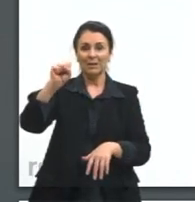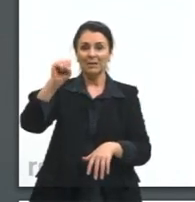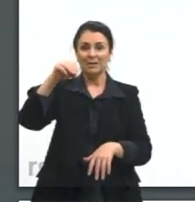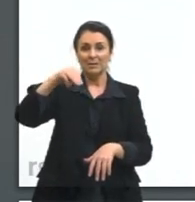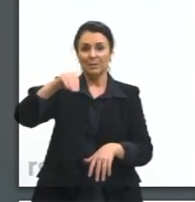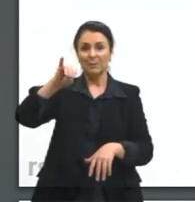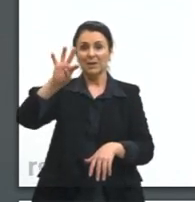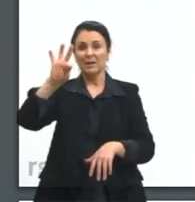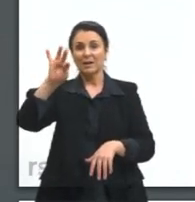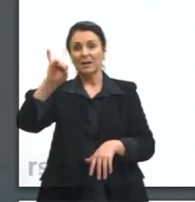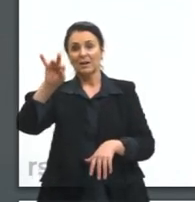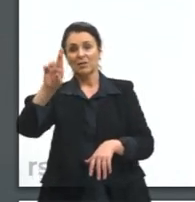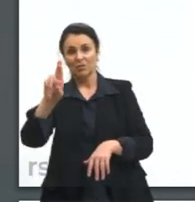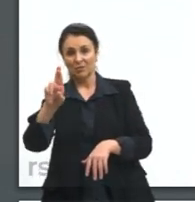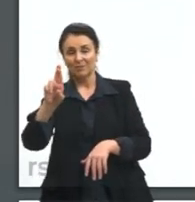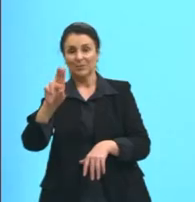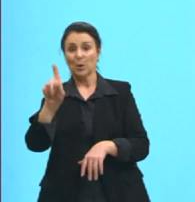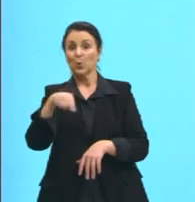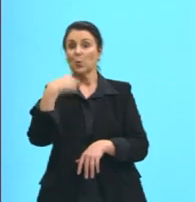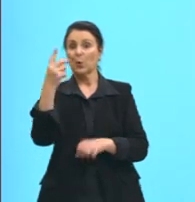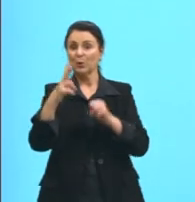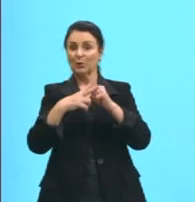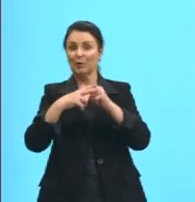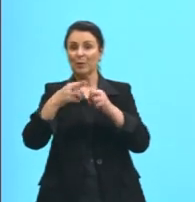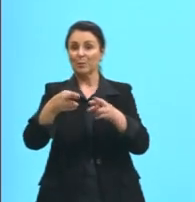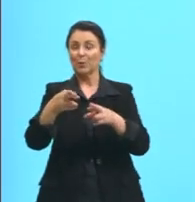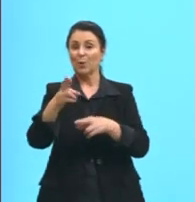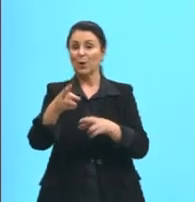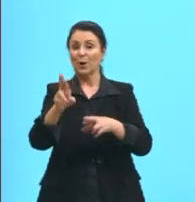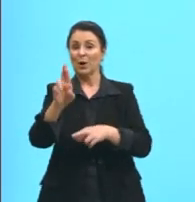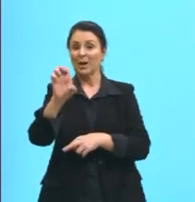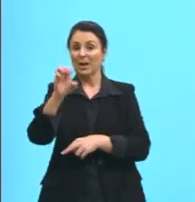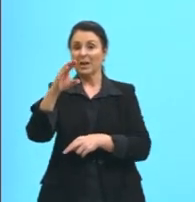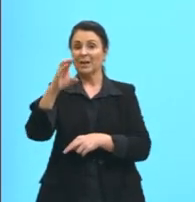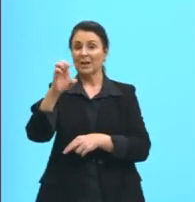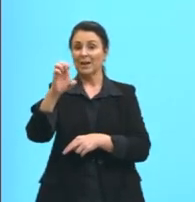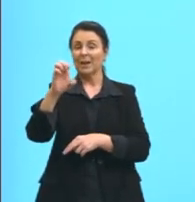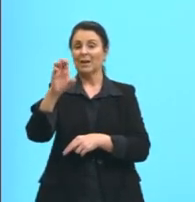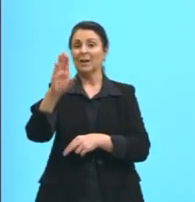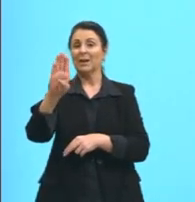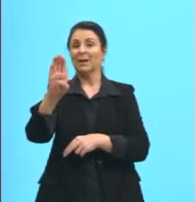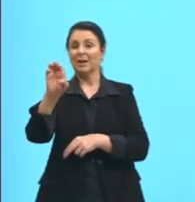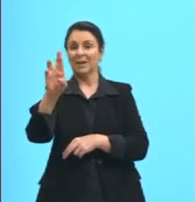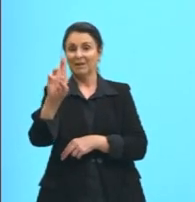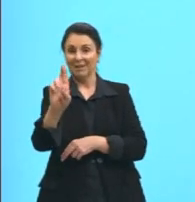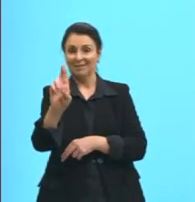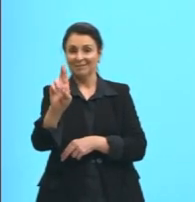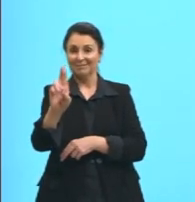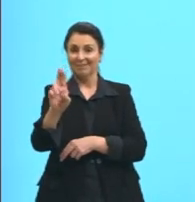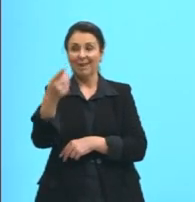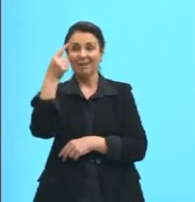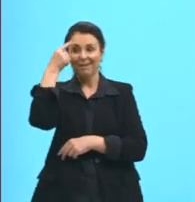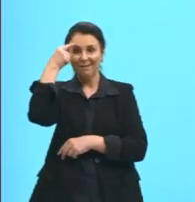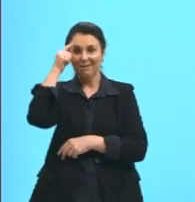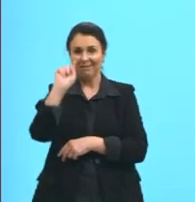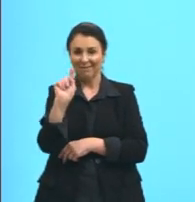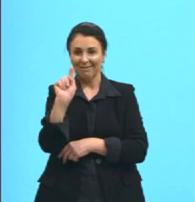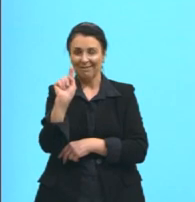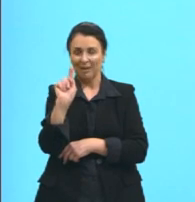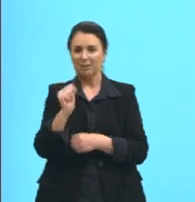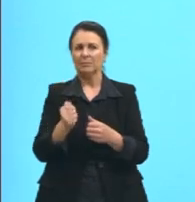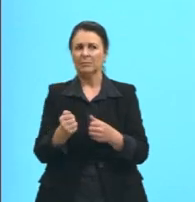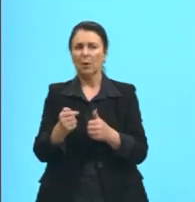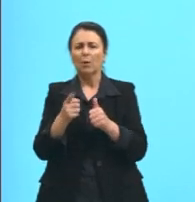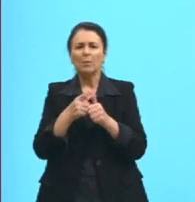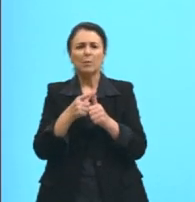Então aqui essa primeira dupla, transmitir e receber ideias. Então qual é o primeiro